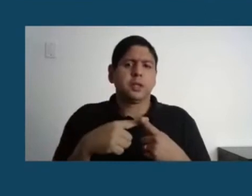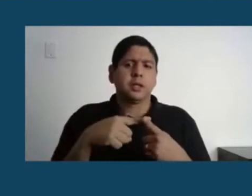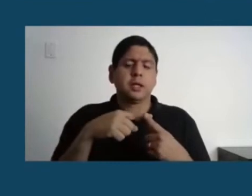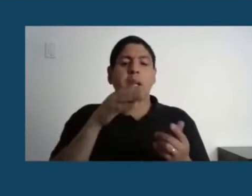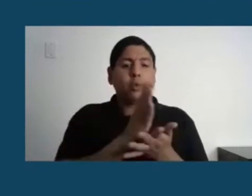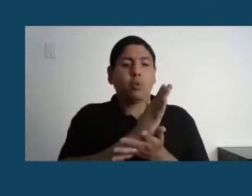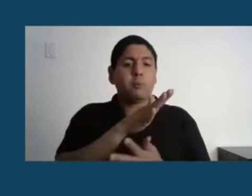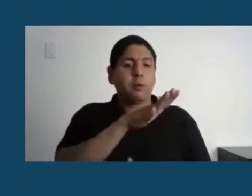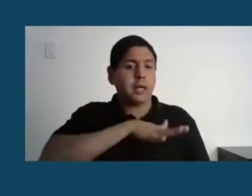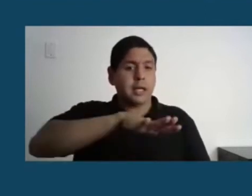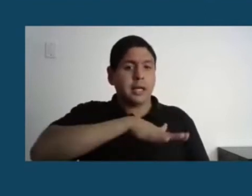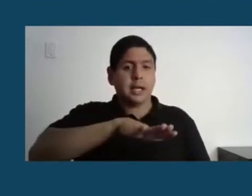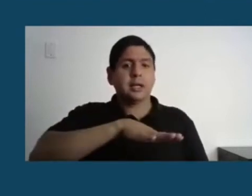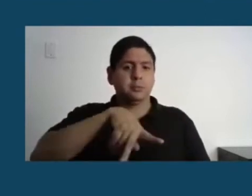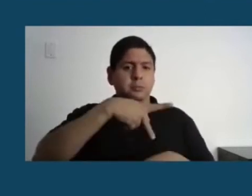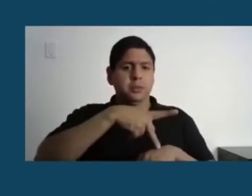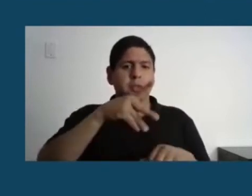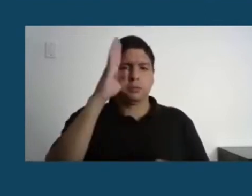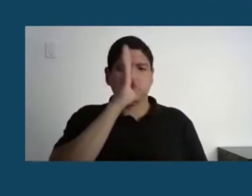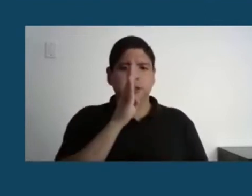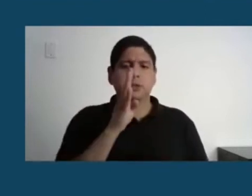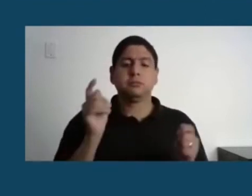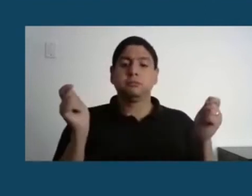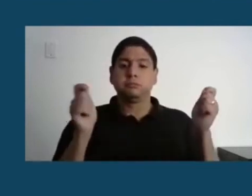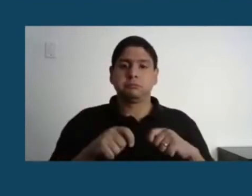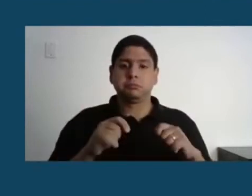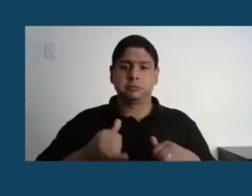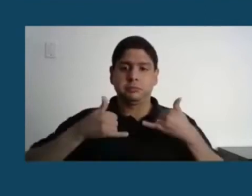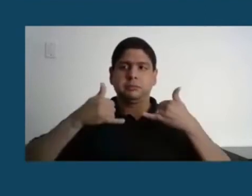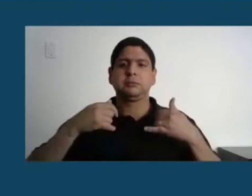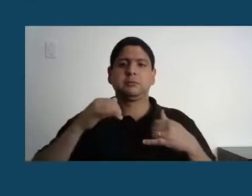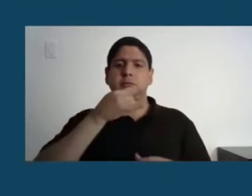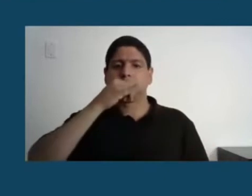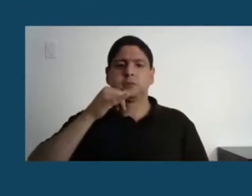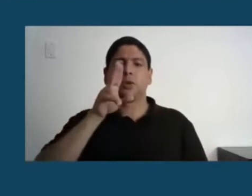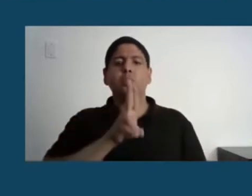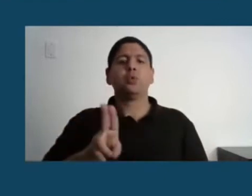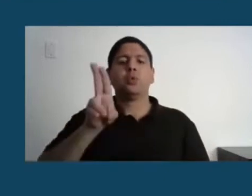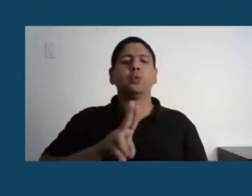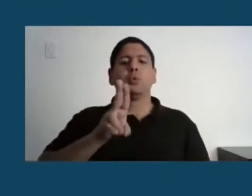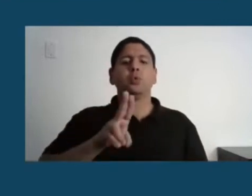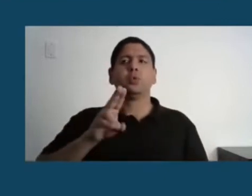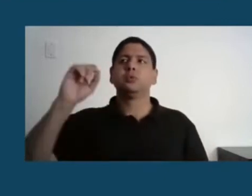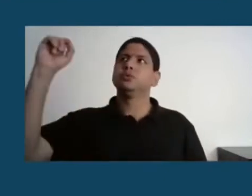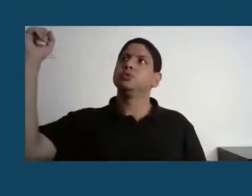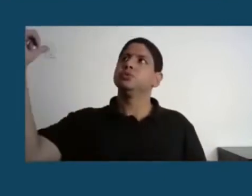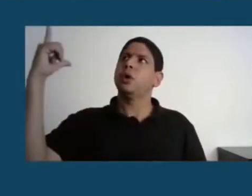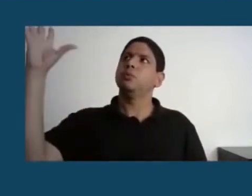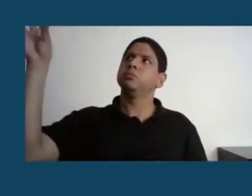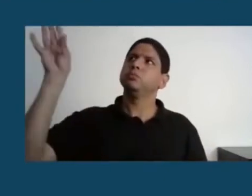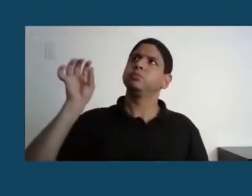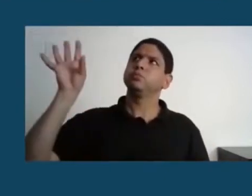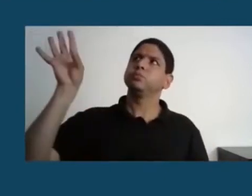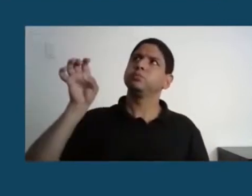nas quais ainda não há possibilidade de energia elétrica, através da energia solar, então transforma com aquelas